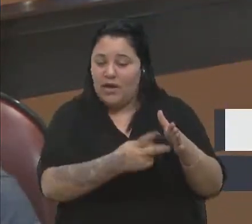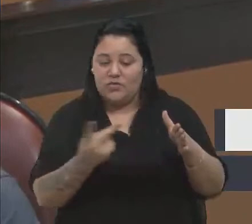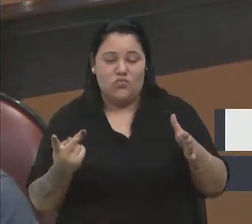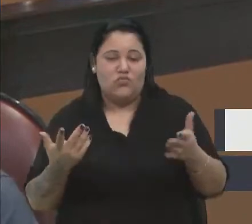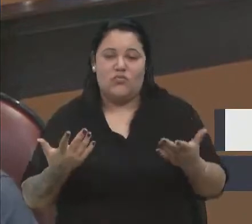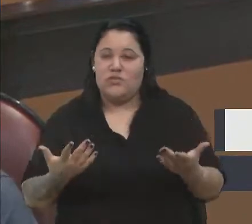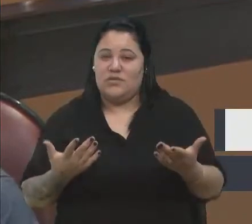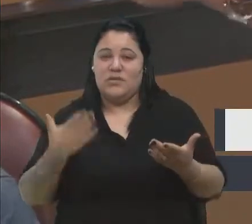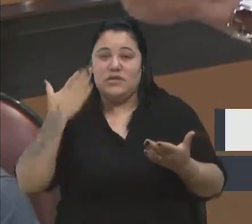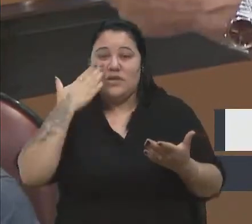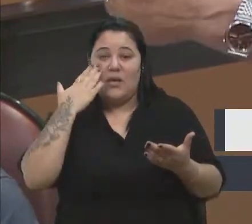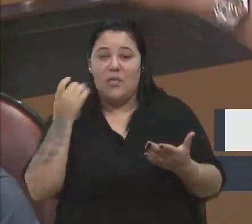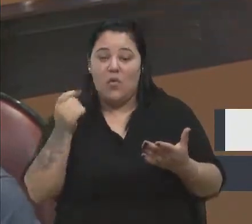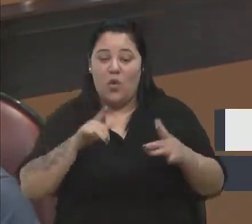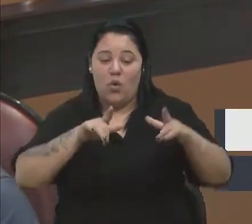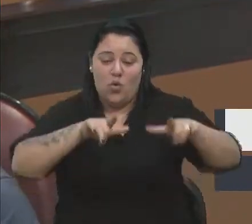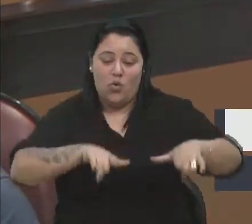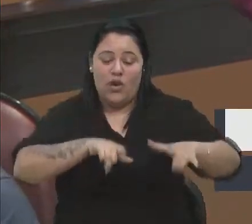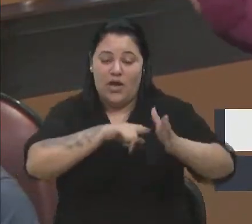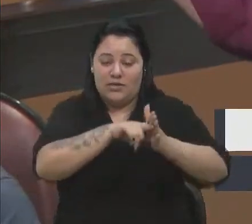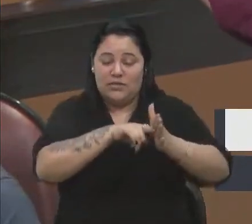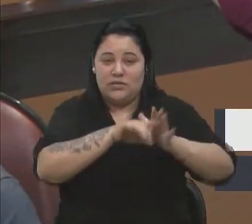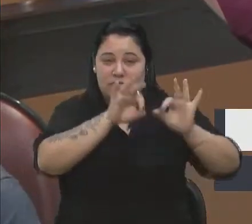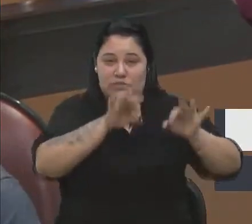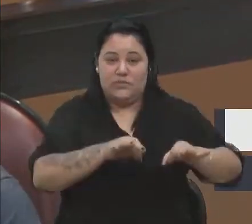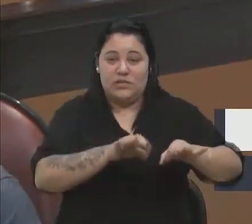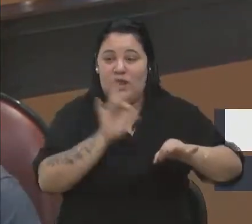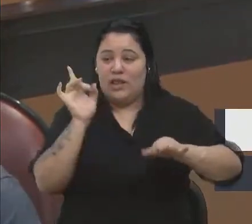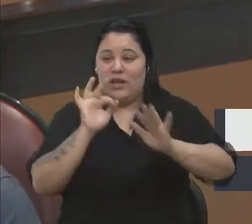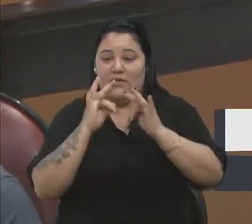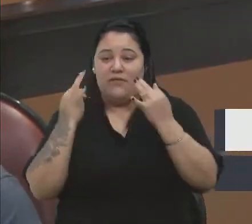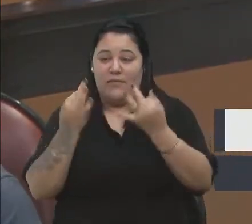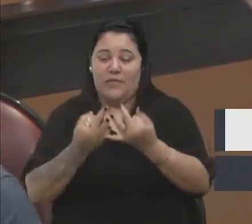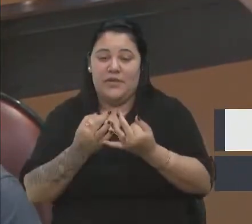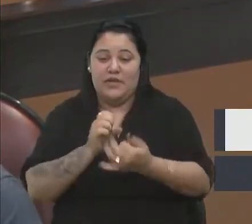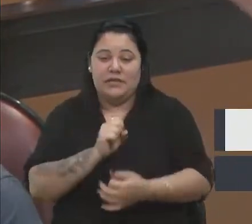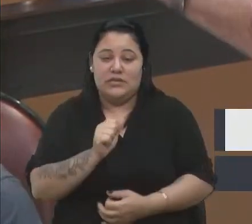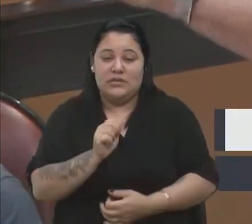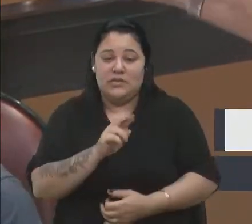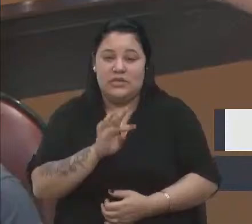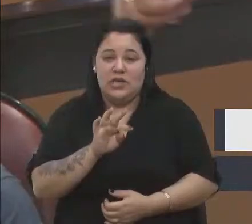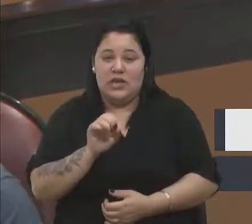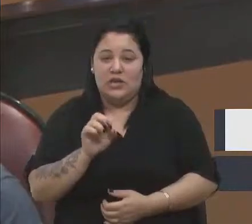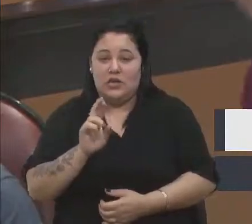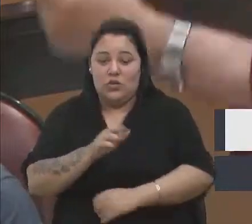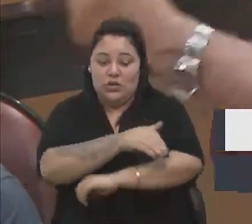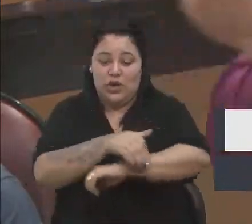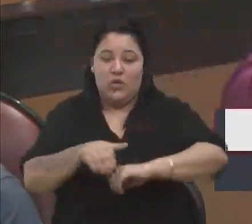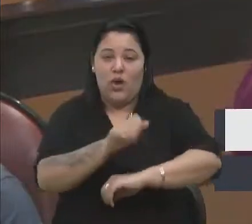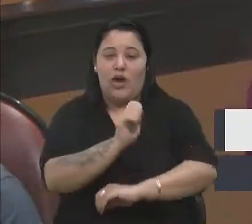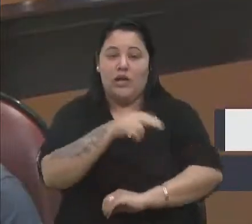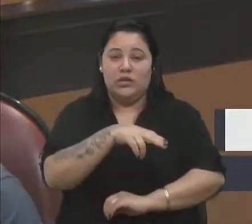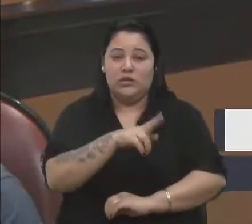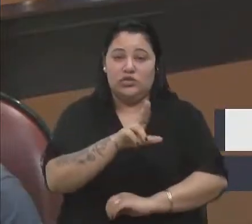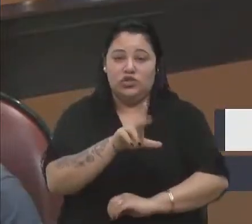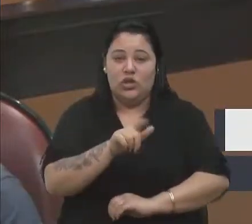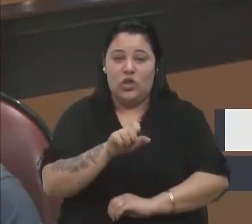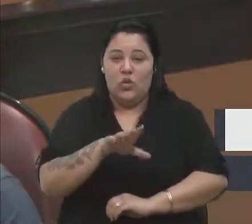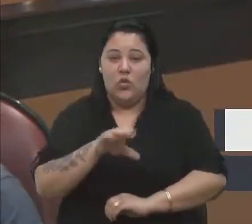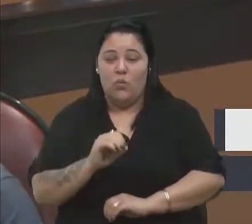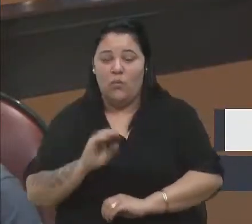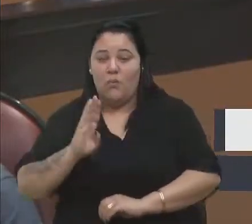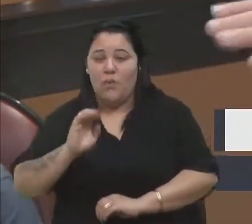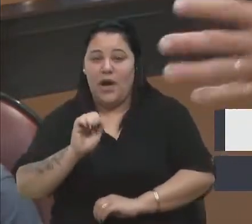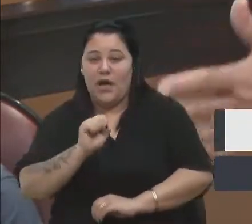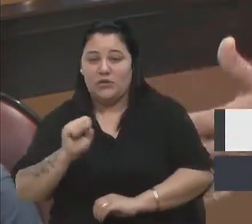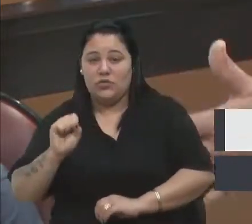Sabe onde que teria sido uma pesquisa? Lá na família Sartor, perto da Ângelo Basso, numa outra área ainda, que